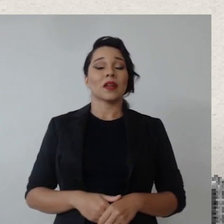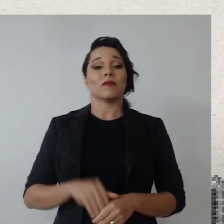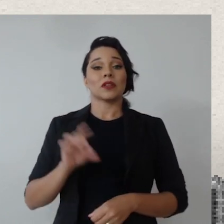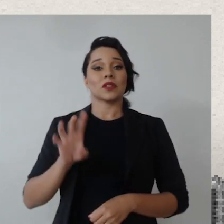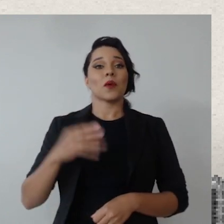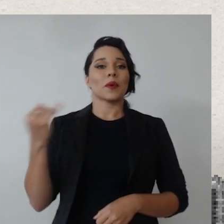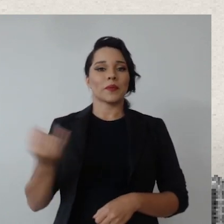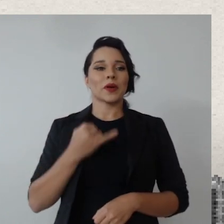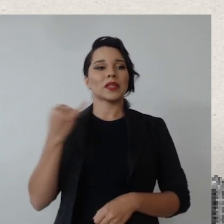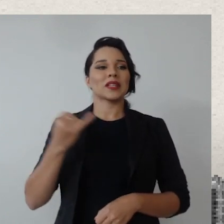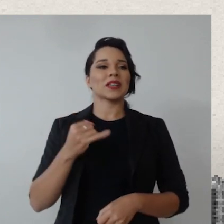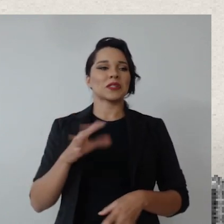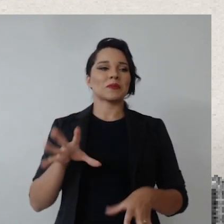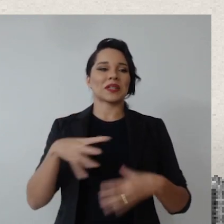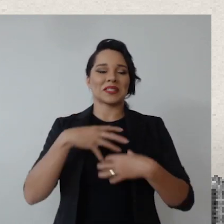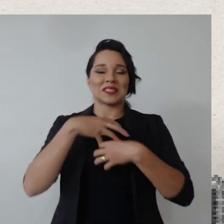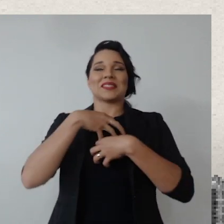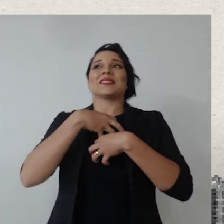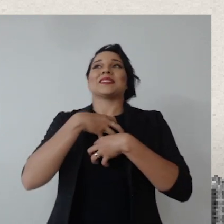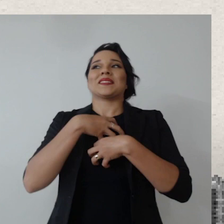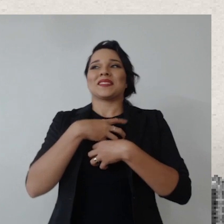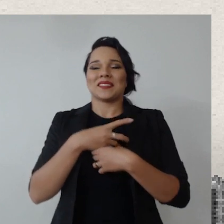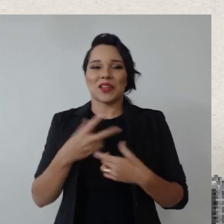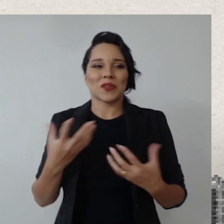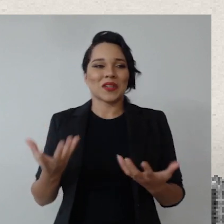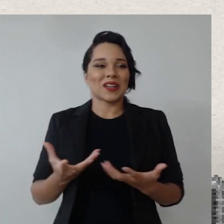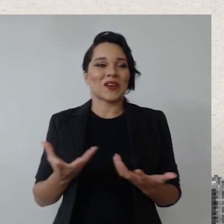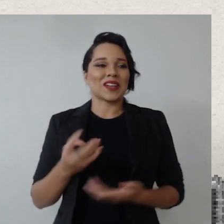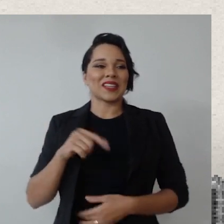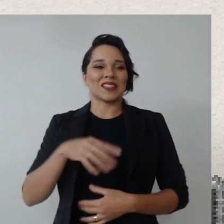pertinente para as dores que eu estou sentindo.